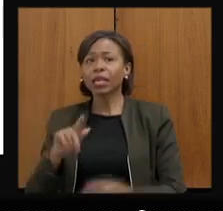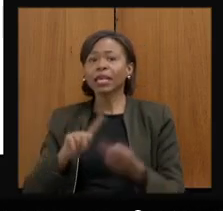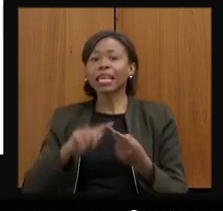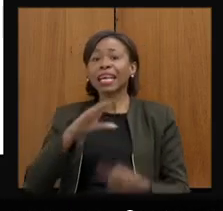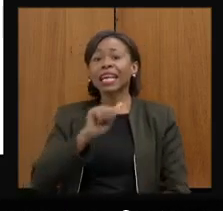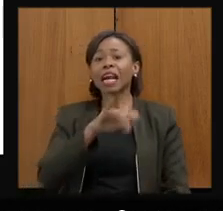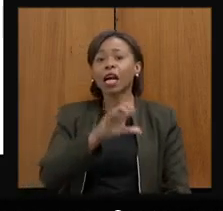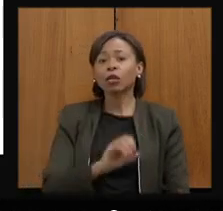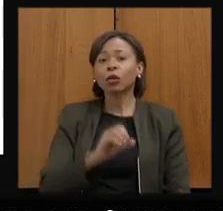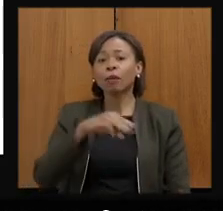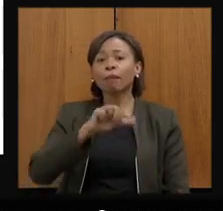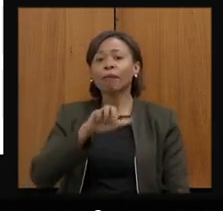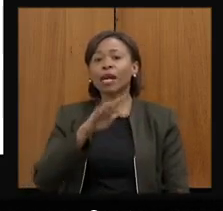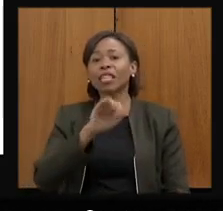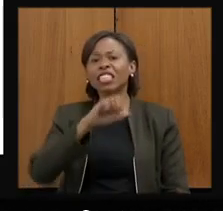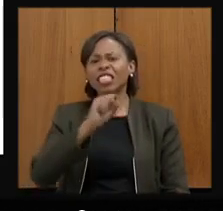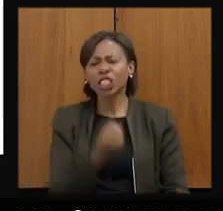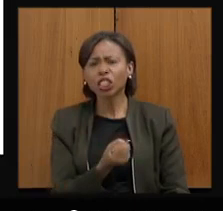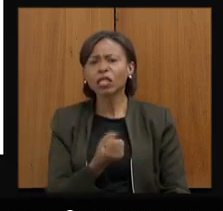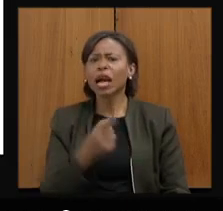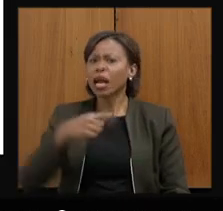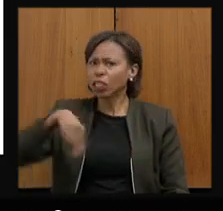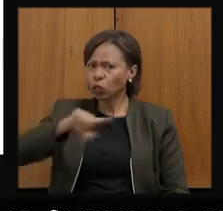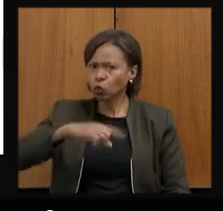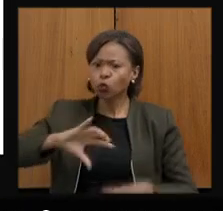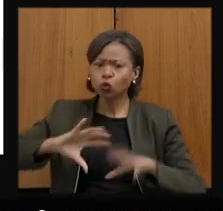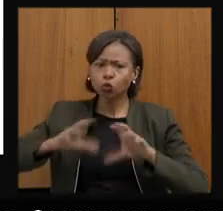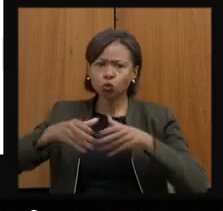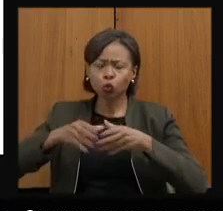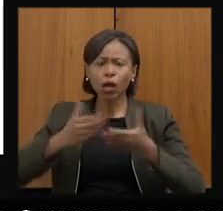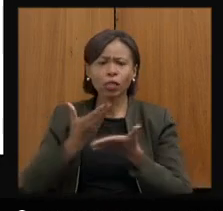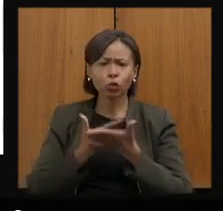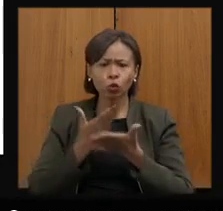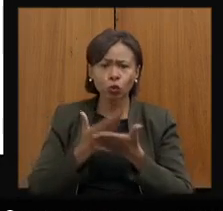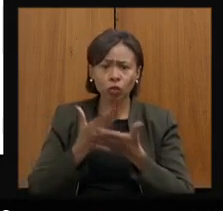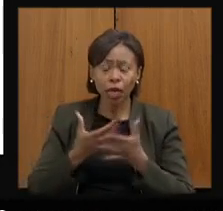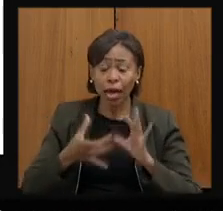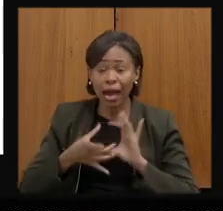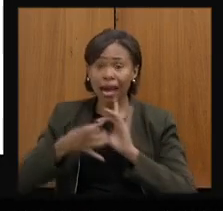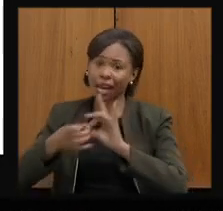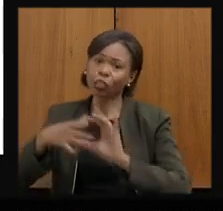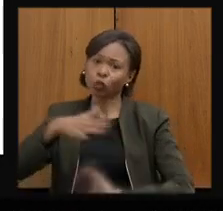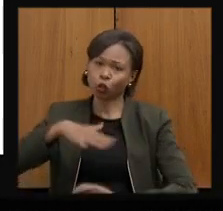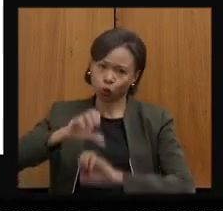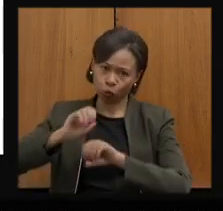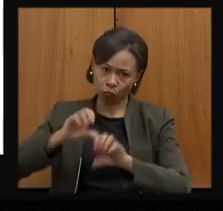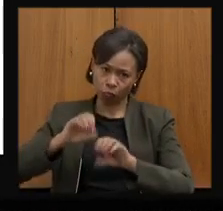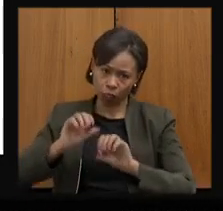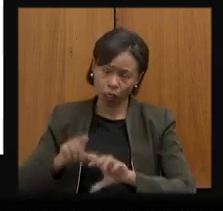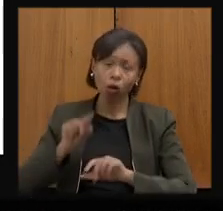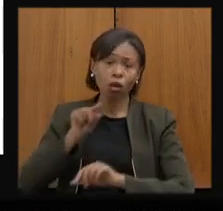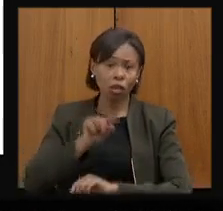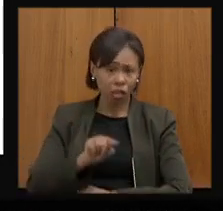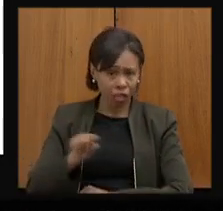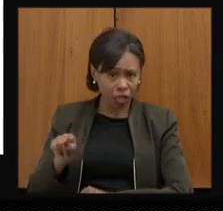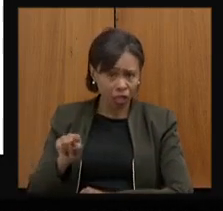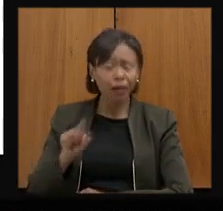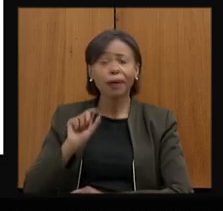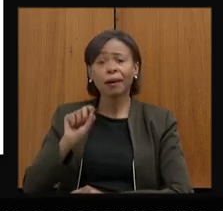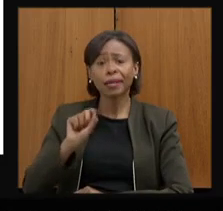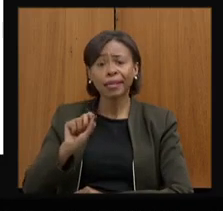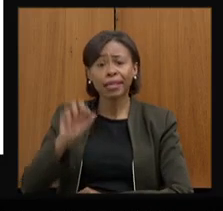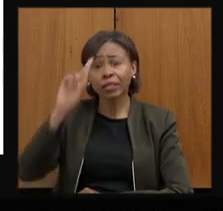vinculadas à educação, sempre com essa atenção muito cuidadosa, tudo o que aqueles gestores dizem que conseguem executar e que é